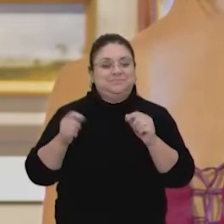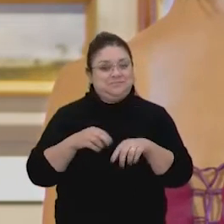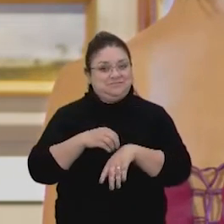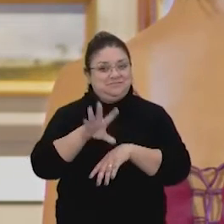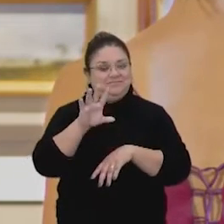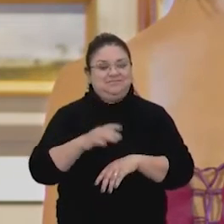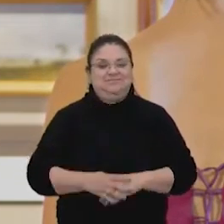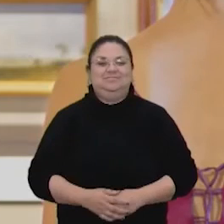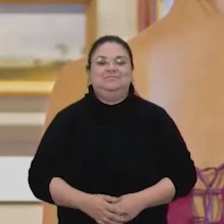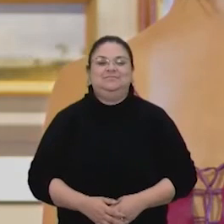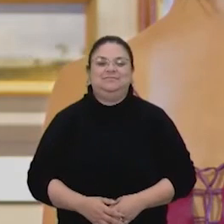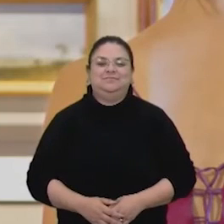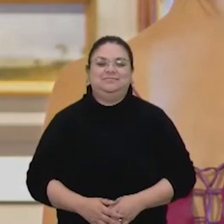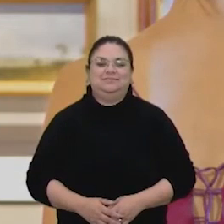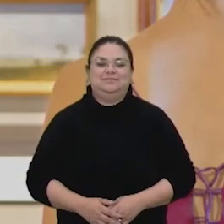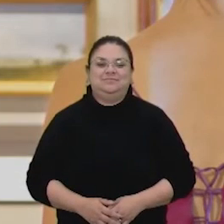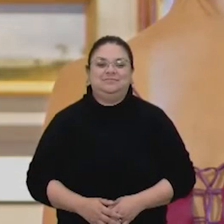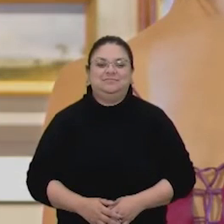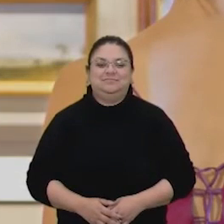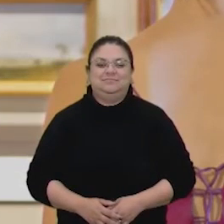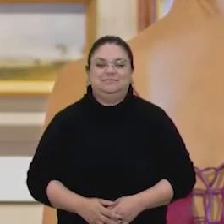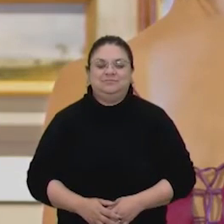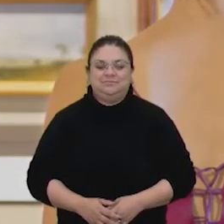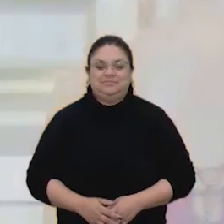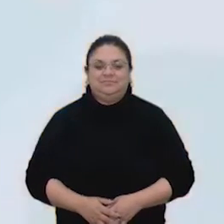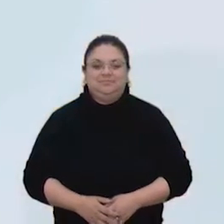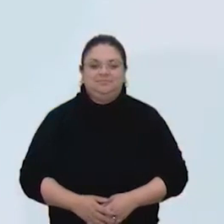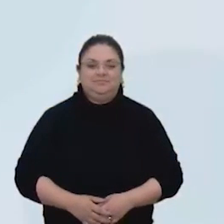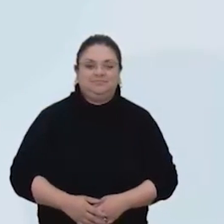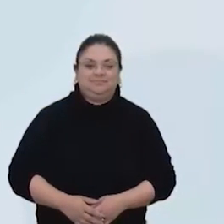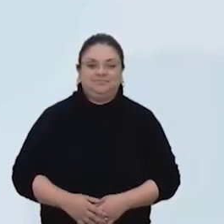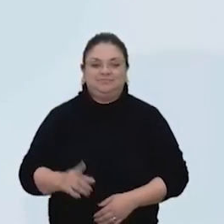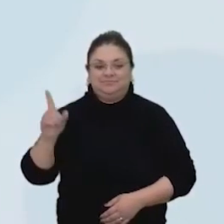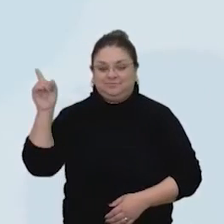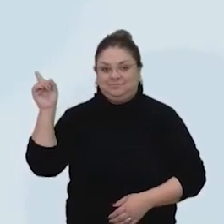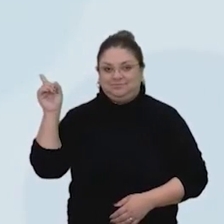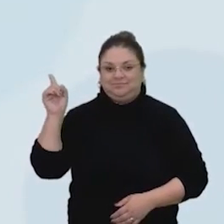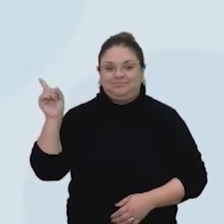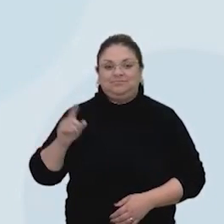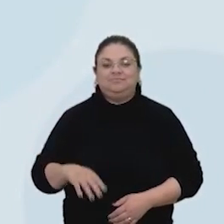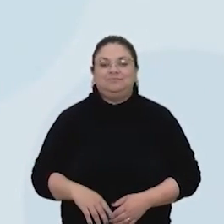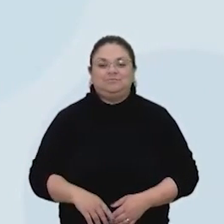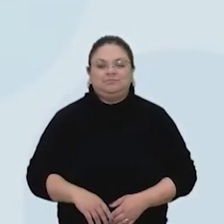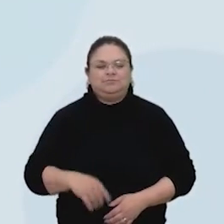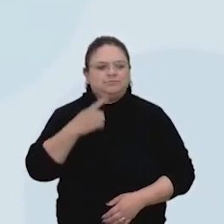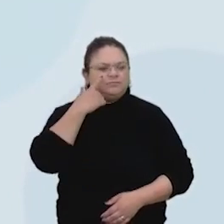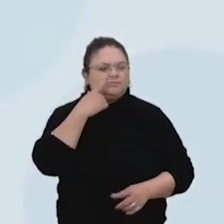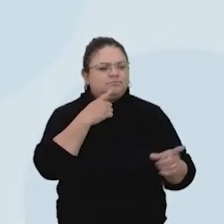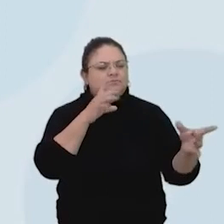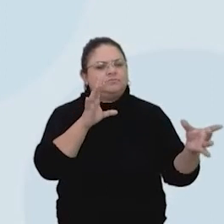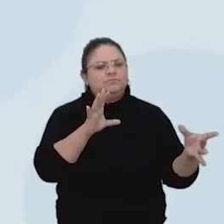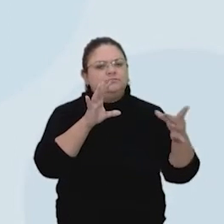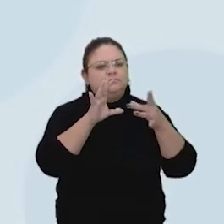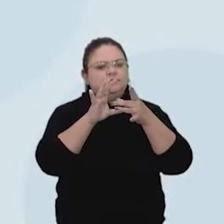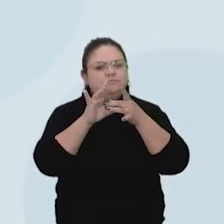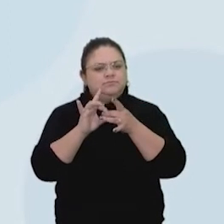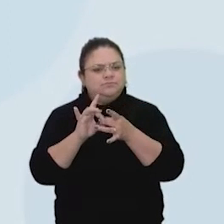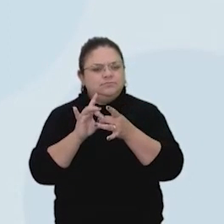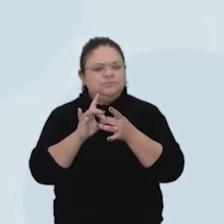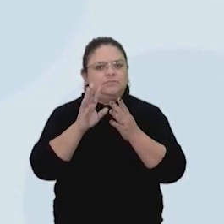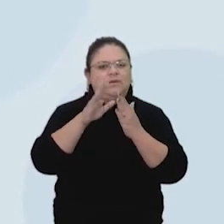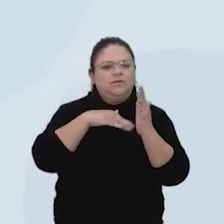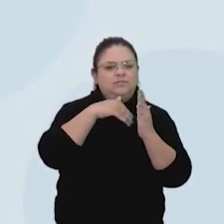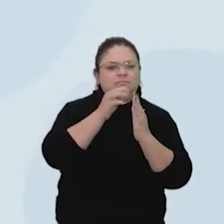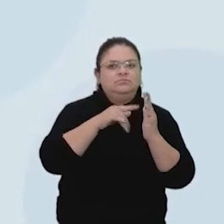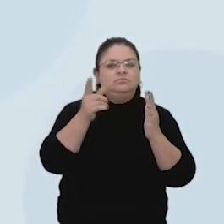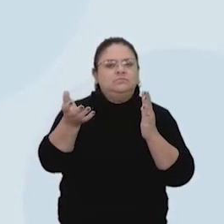uma dica. Agora, a leitura interpretativa. Então, é preciso estabelecer relações contextuais sobre o tema abordado. Que é o que